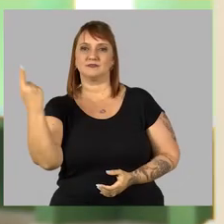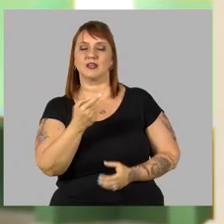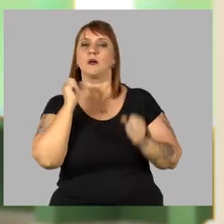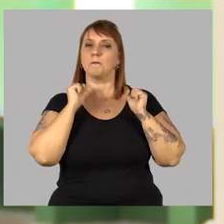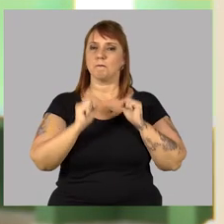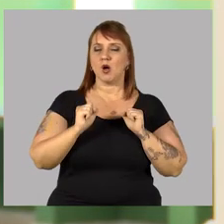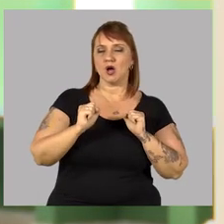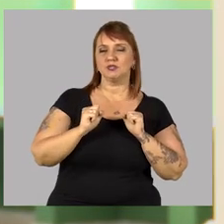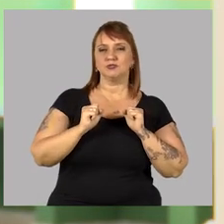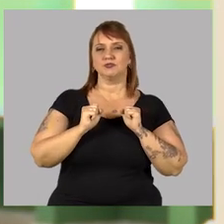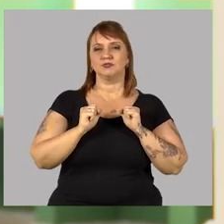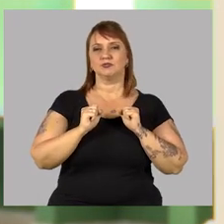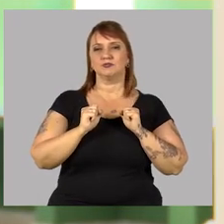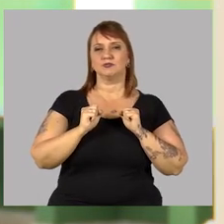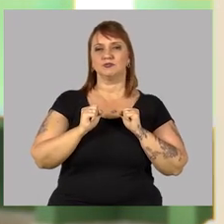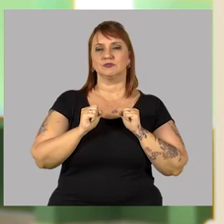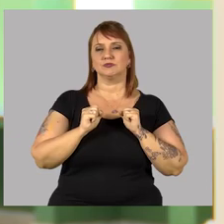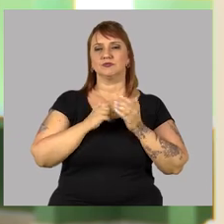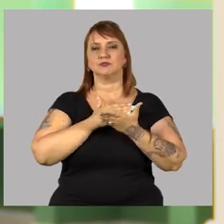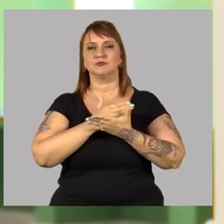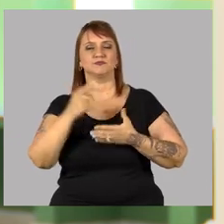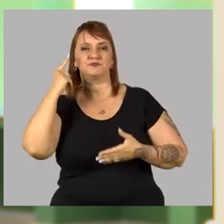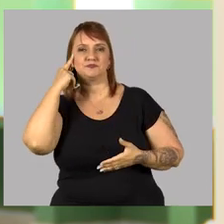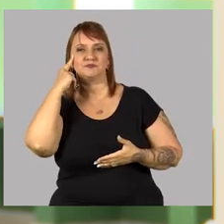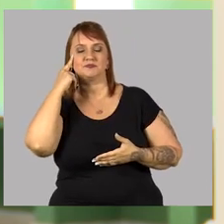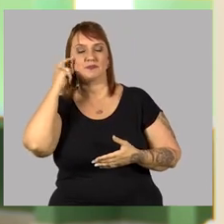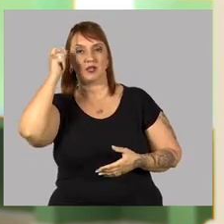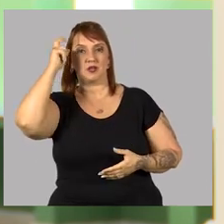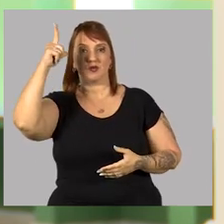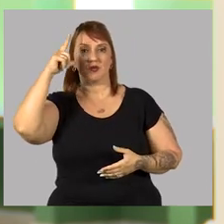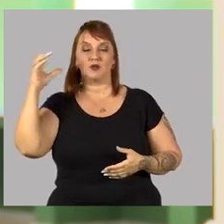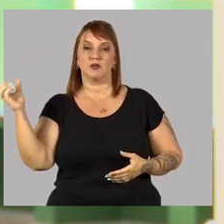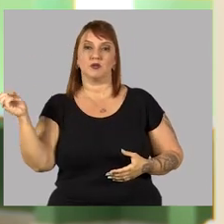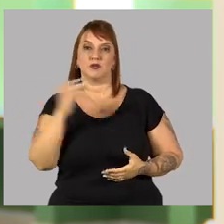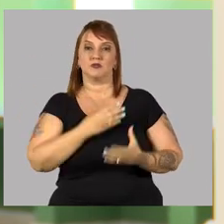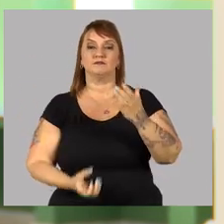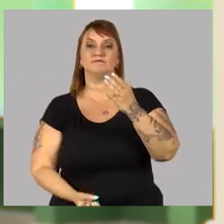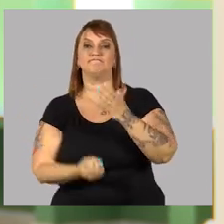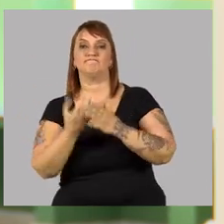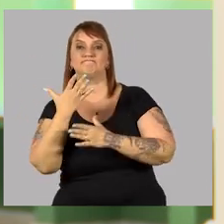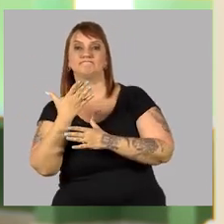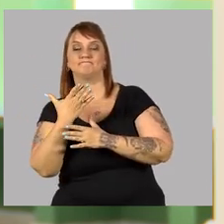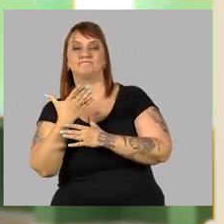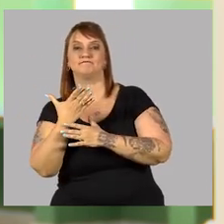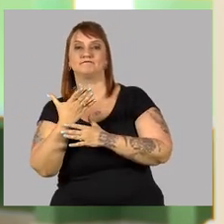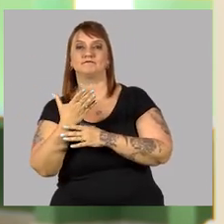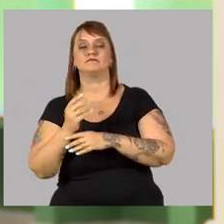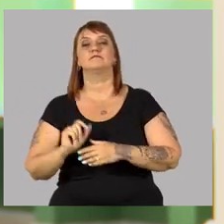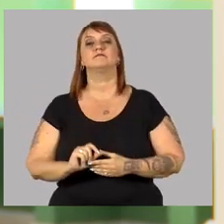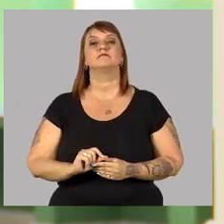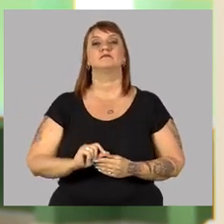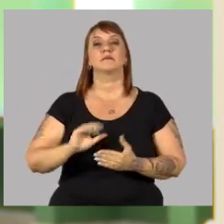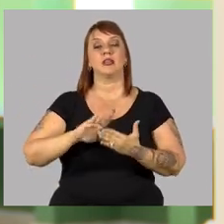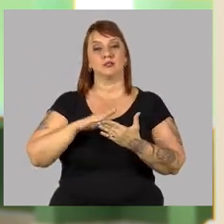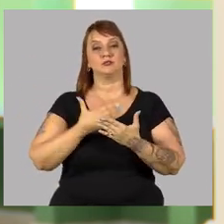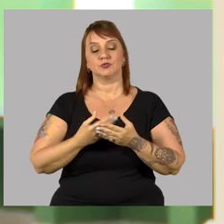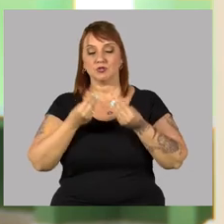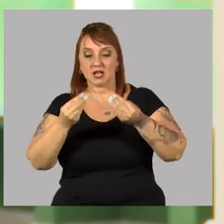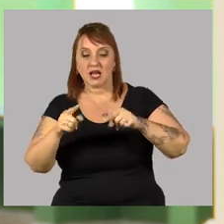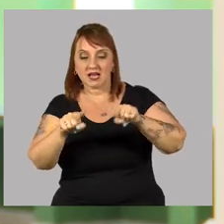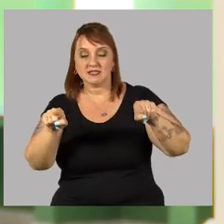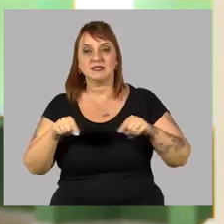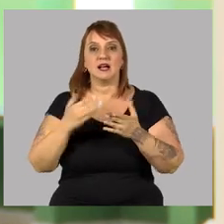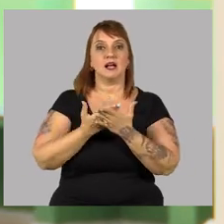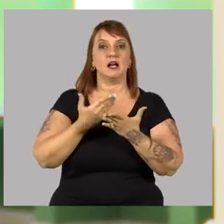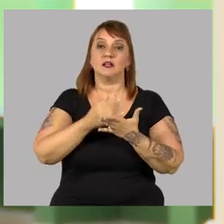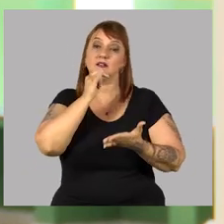A gente pode lidar, começar a pensar nessa cultura de inovação, como trazer a cultura de inovação para a